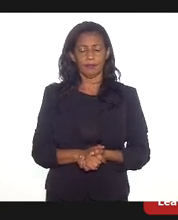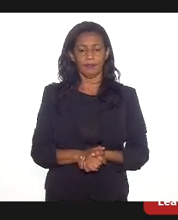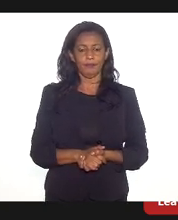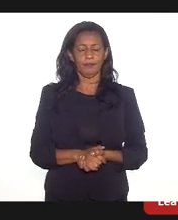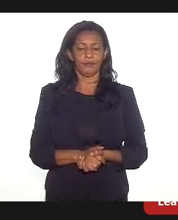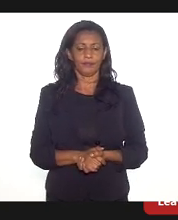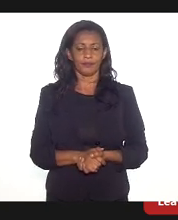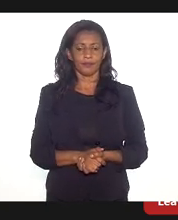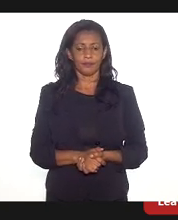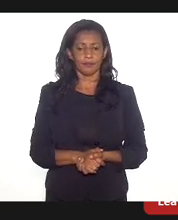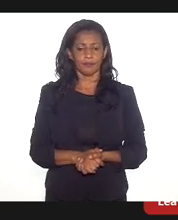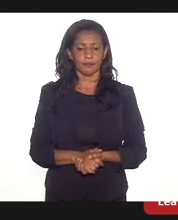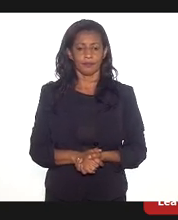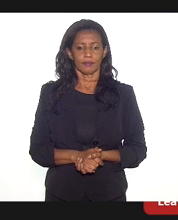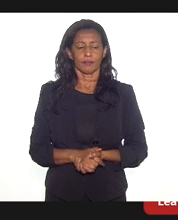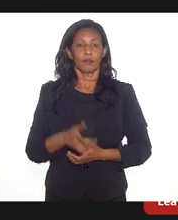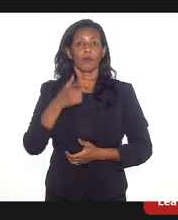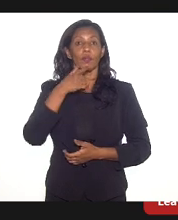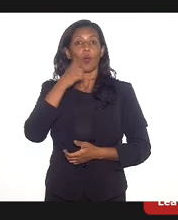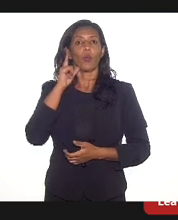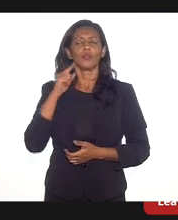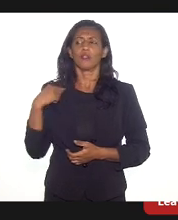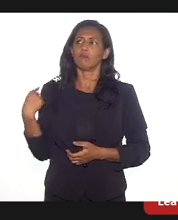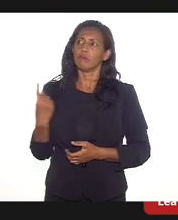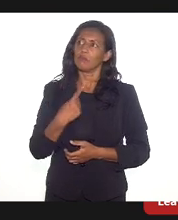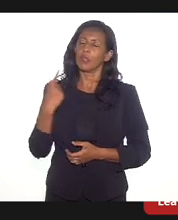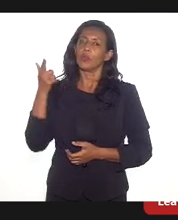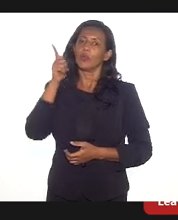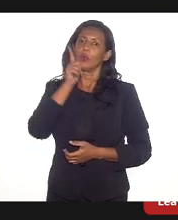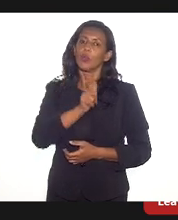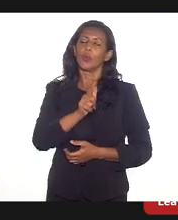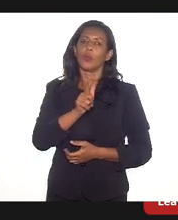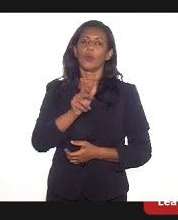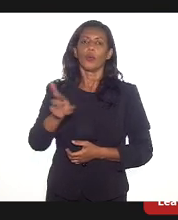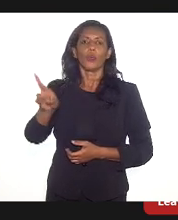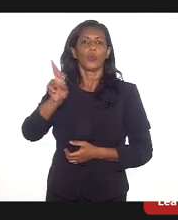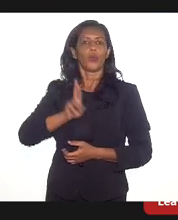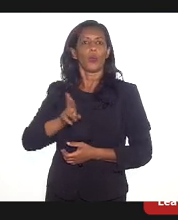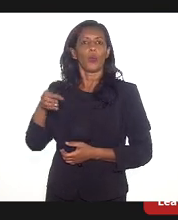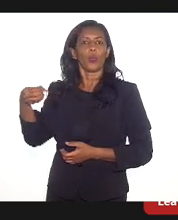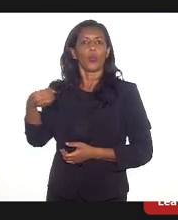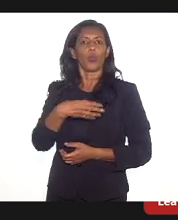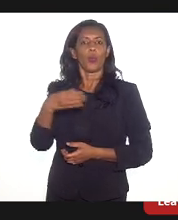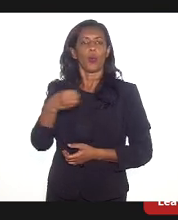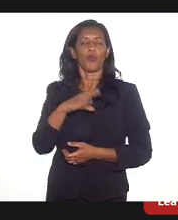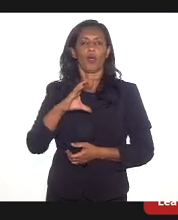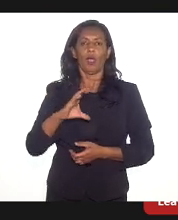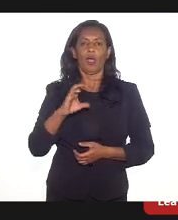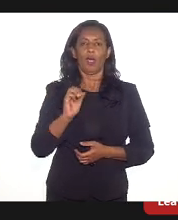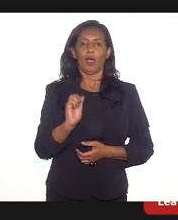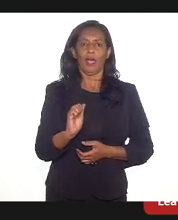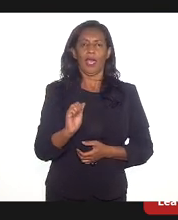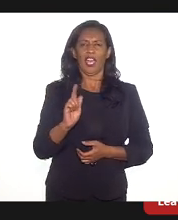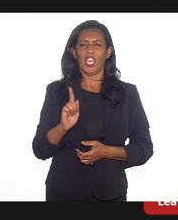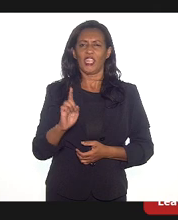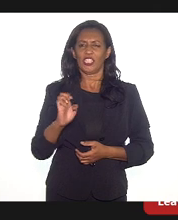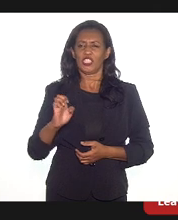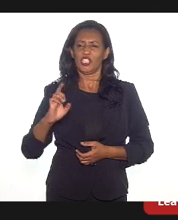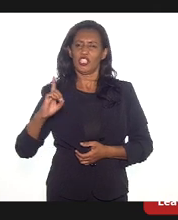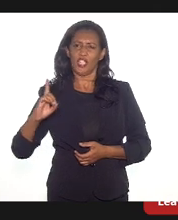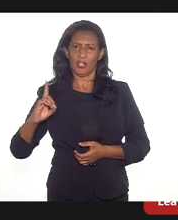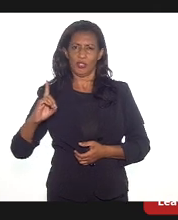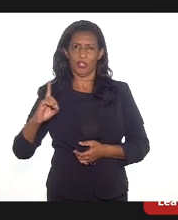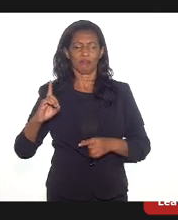nós obtivemos aí o resultado do novo do novo Caged. Então,